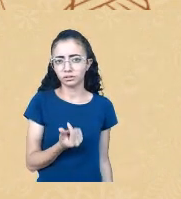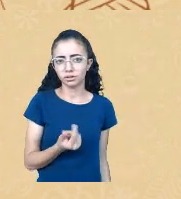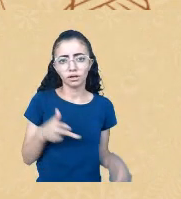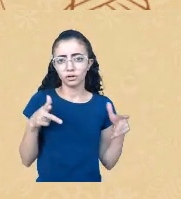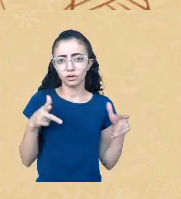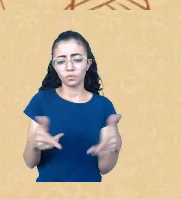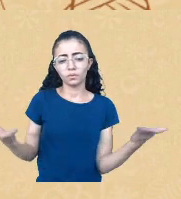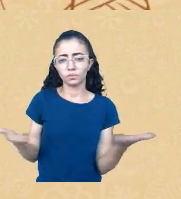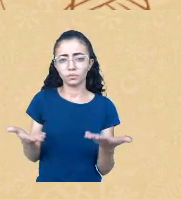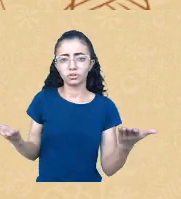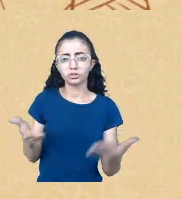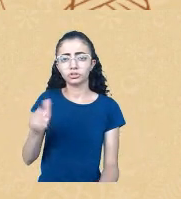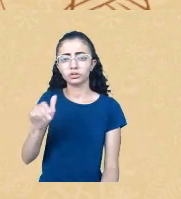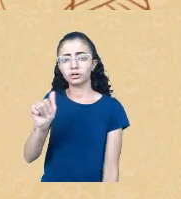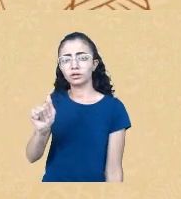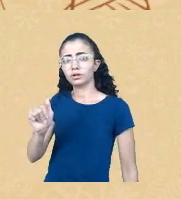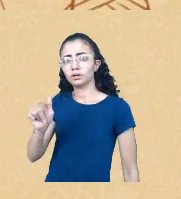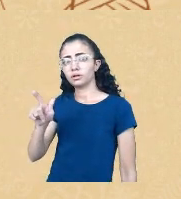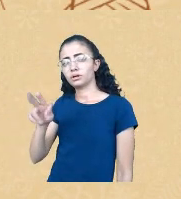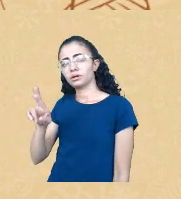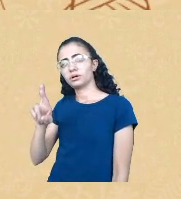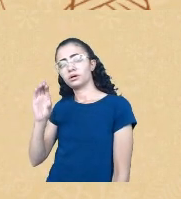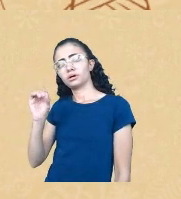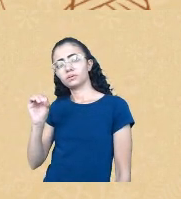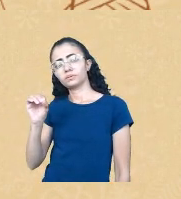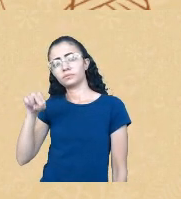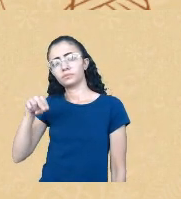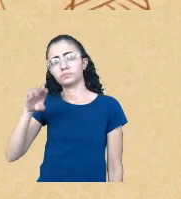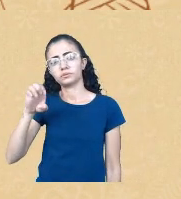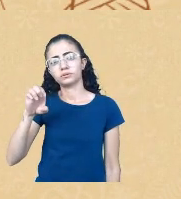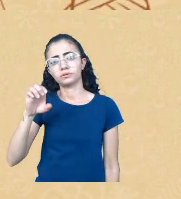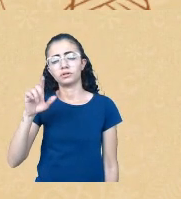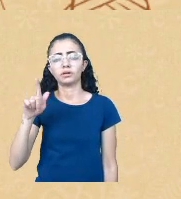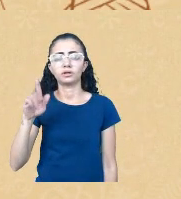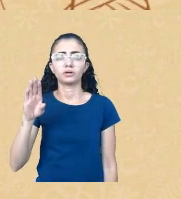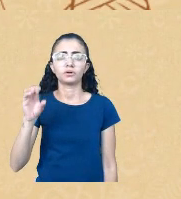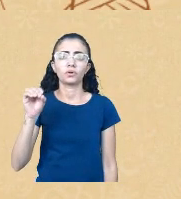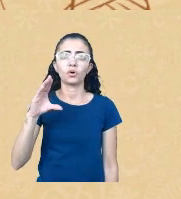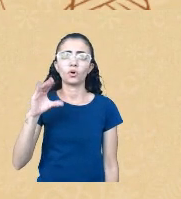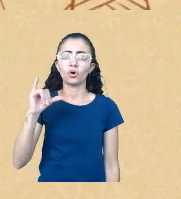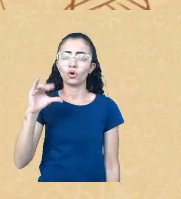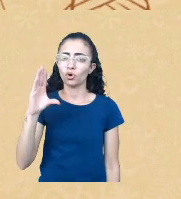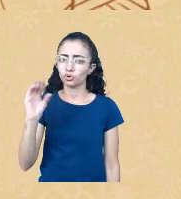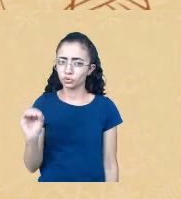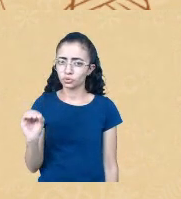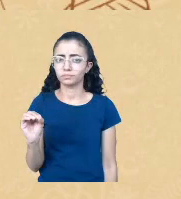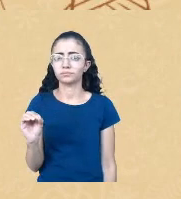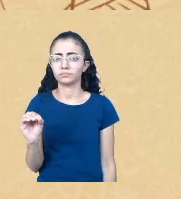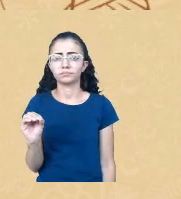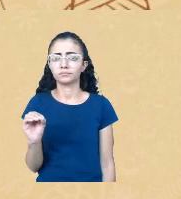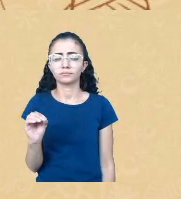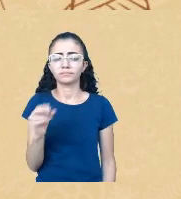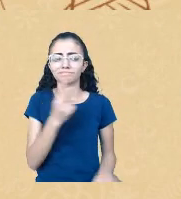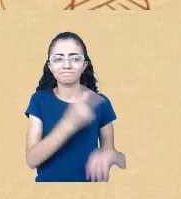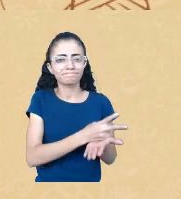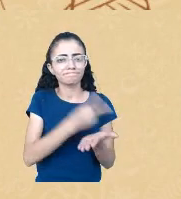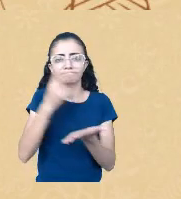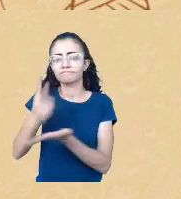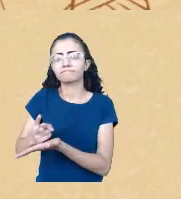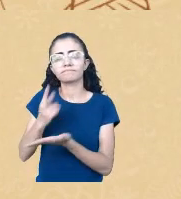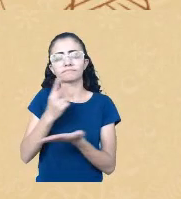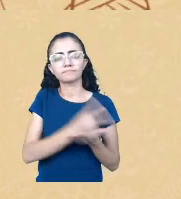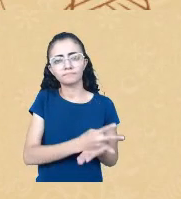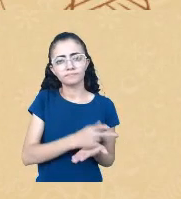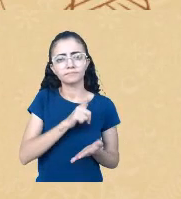pensa o crime de Mariana, por exemplo, e vários outros seguem aquilo que eu comentei no começo, né, que é essa colonialidade atualizada,